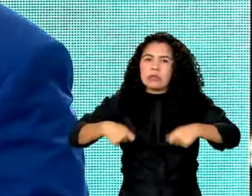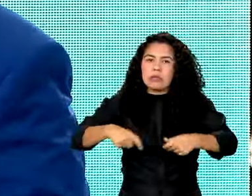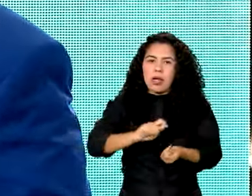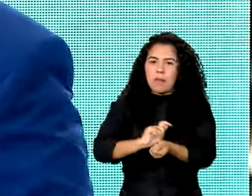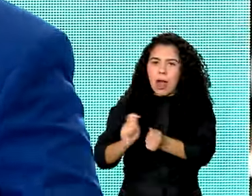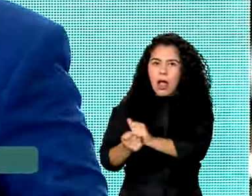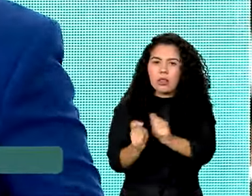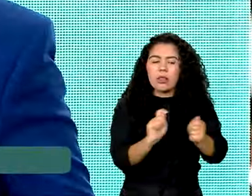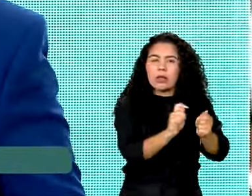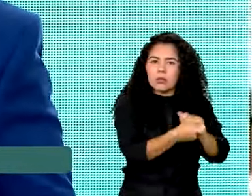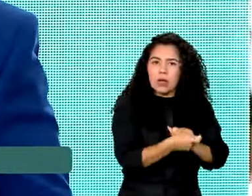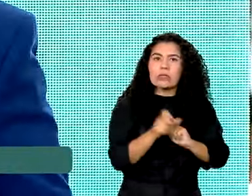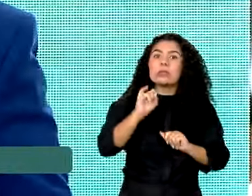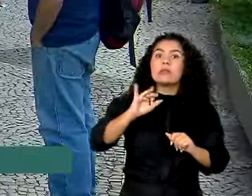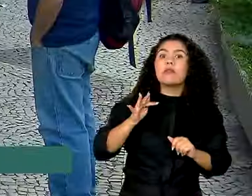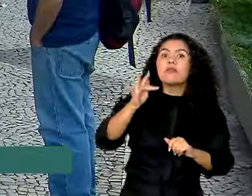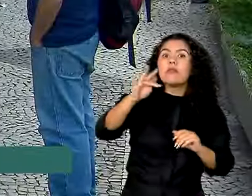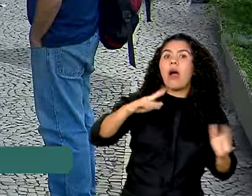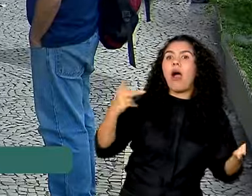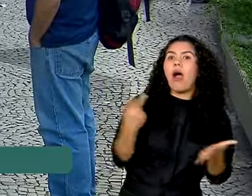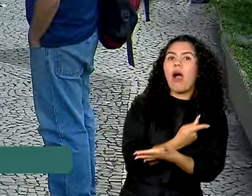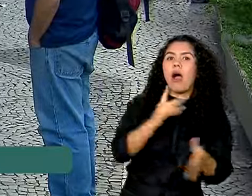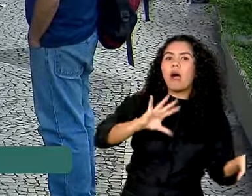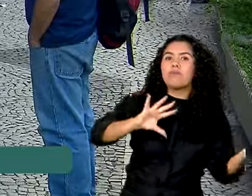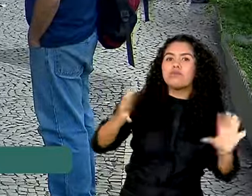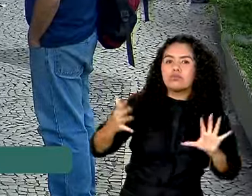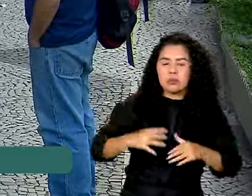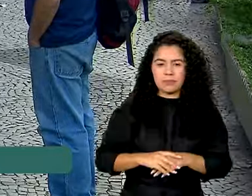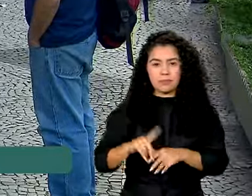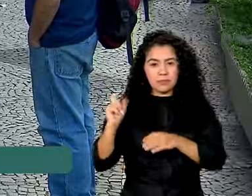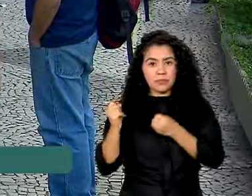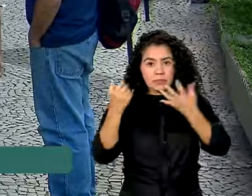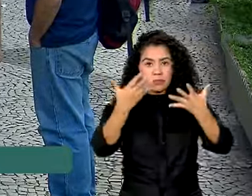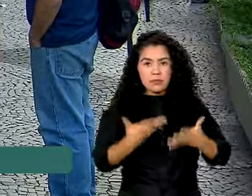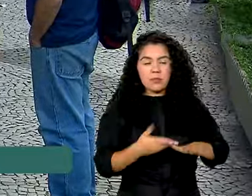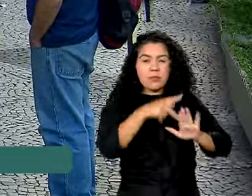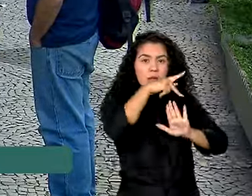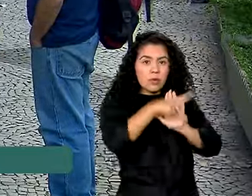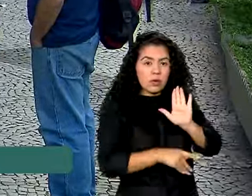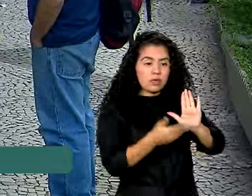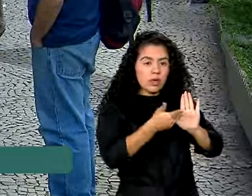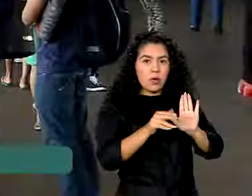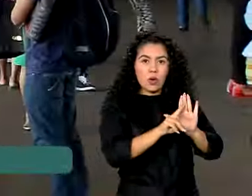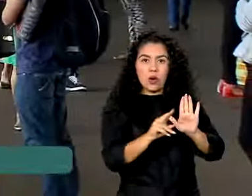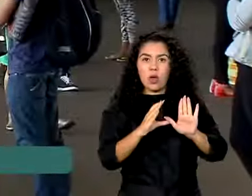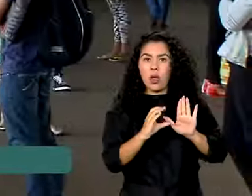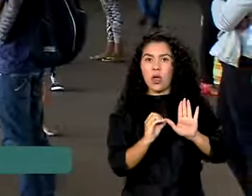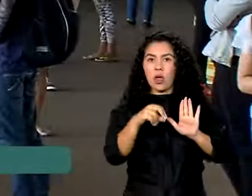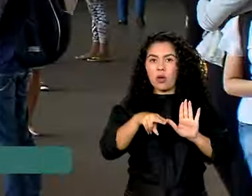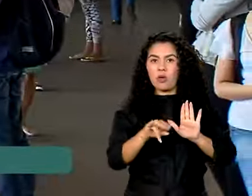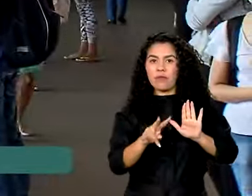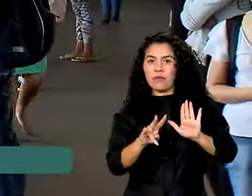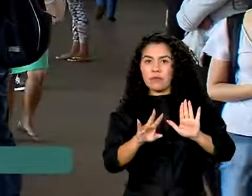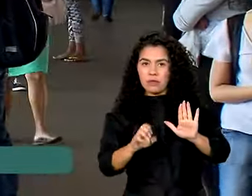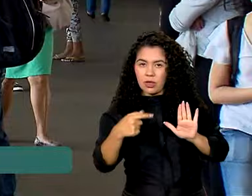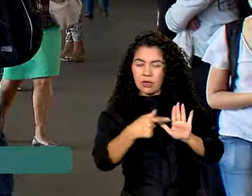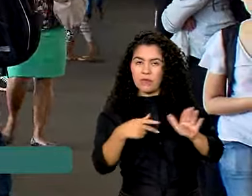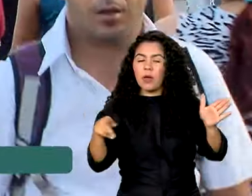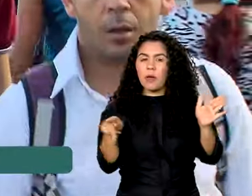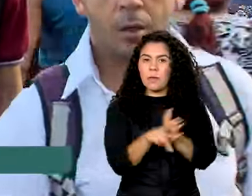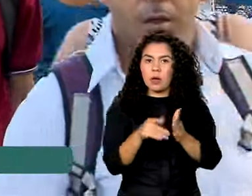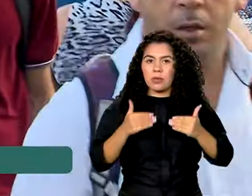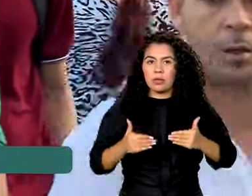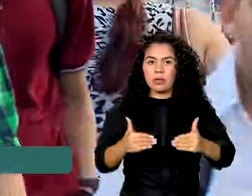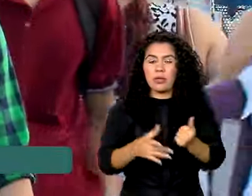para enfrentar esses novos momentos. O projeto Convive, do Ministério da Justiça e Segurança Pública, vai construir